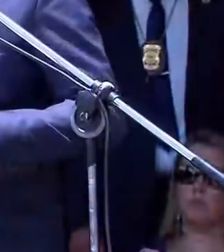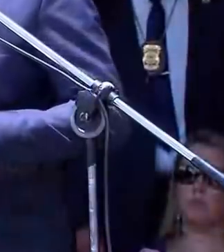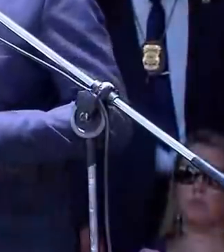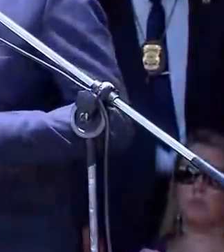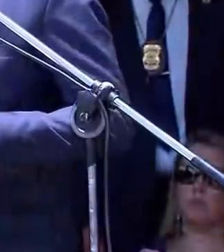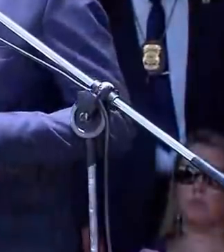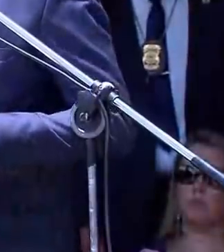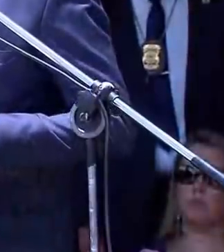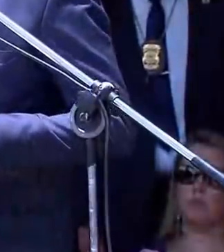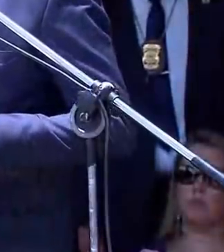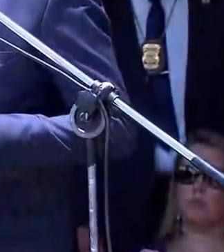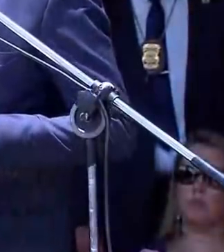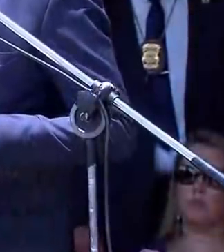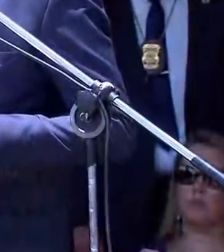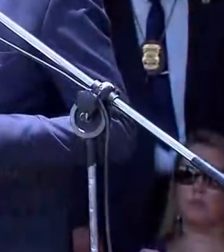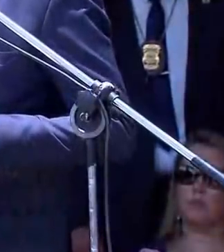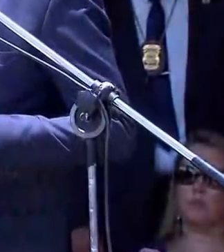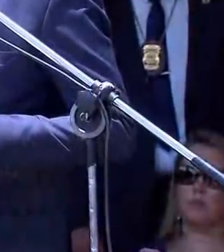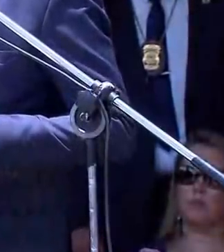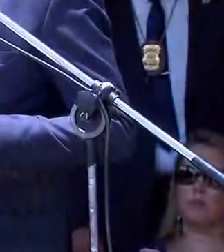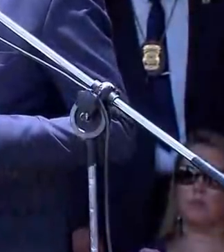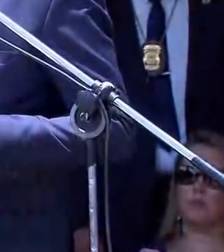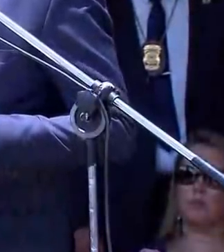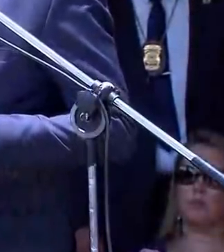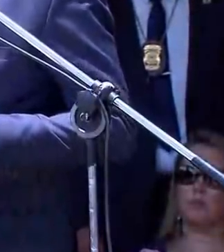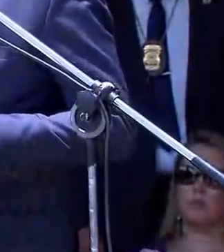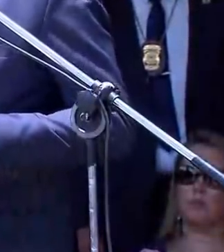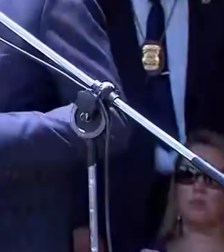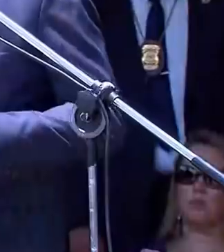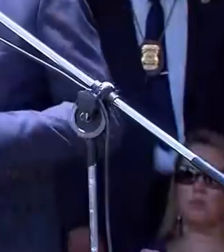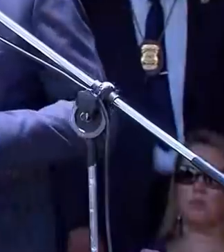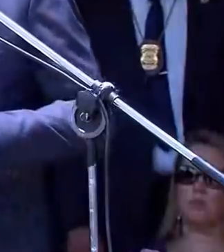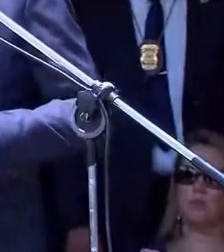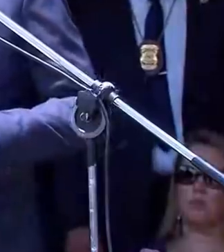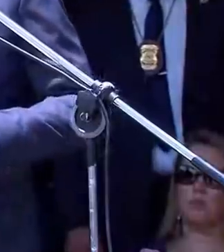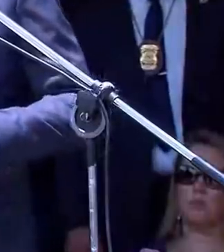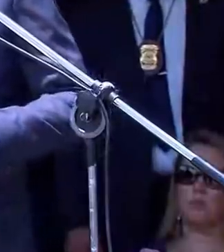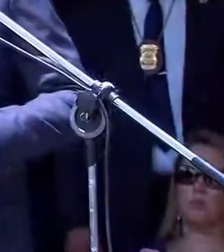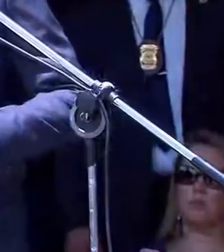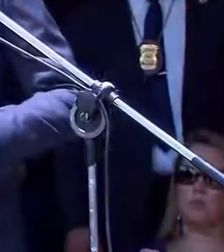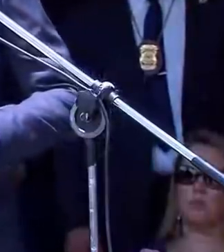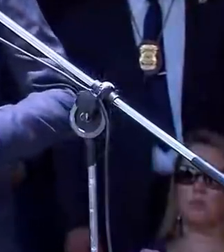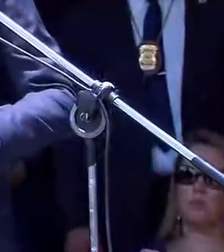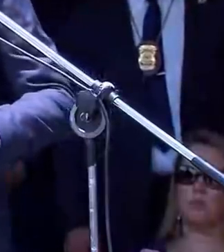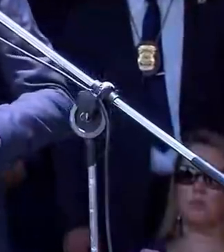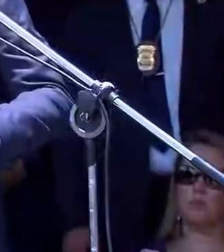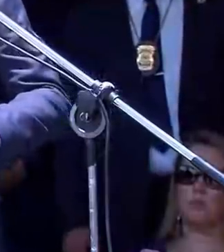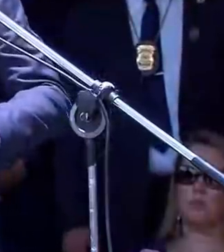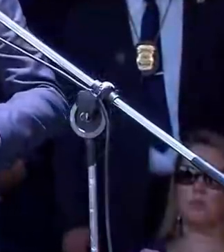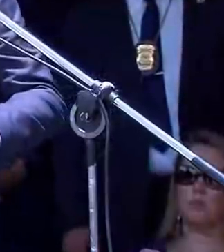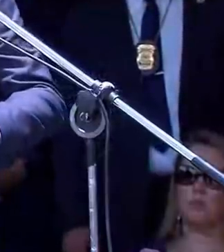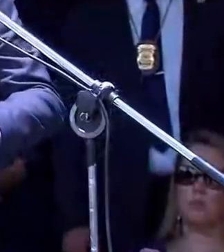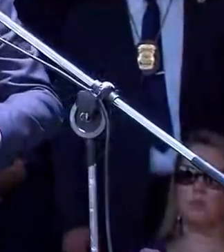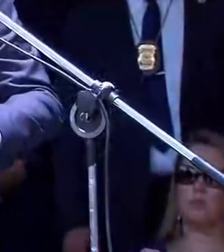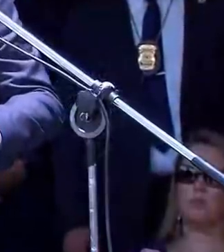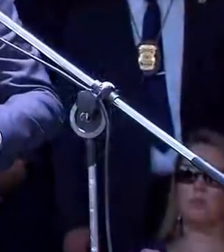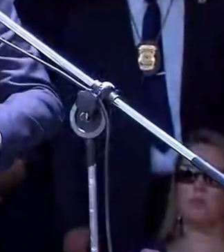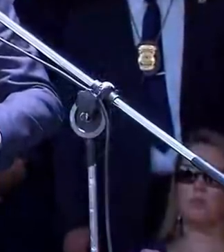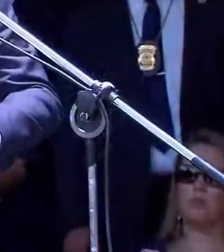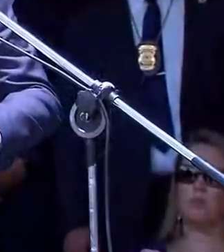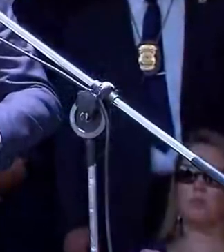e nós todos, povo do Brasil, confiamos nessa garotada que está aqui.